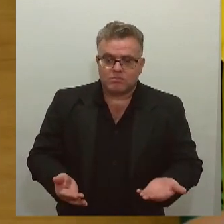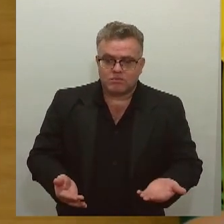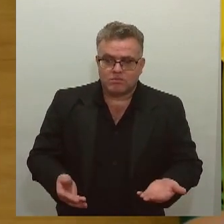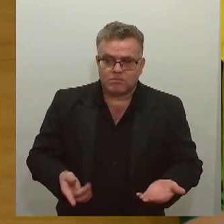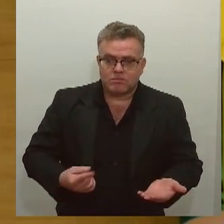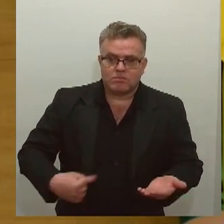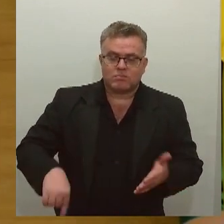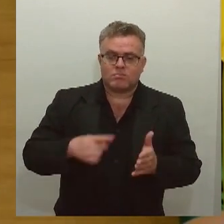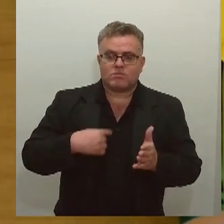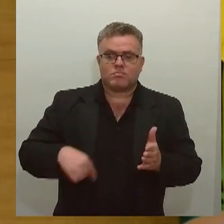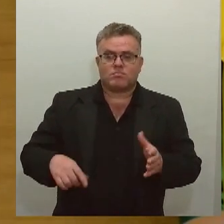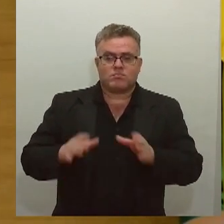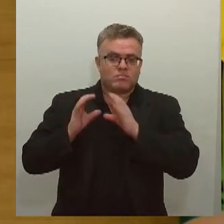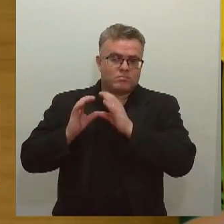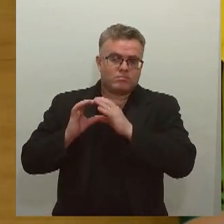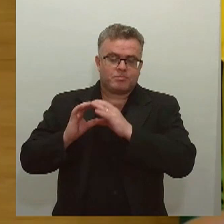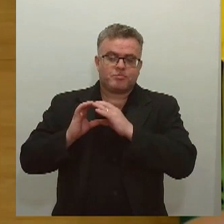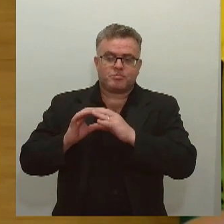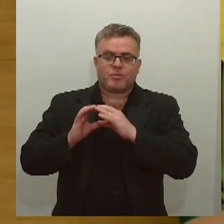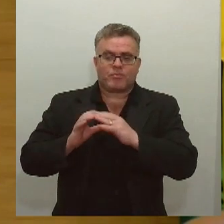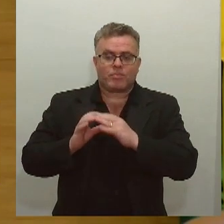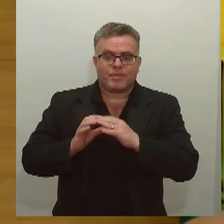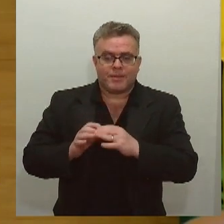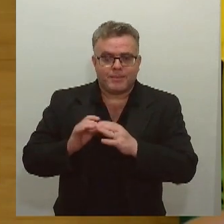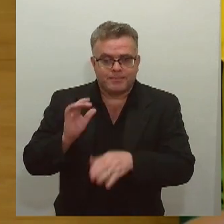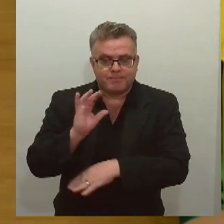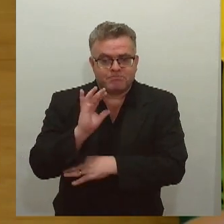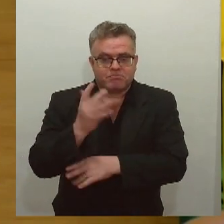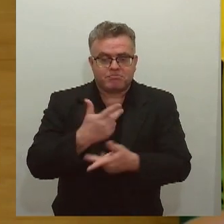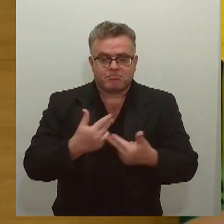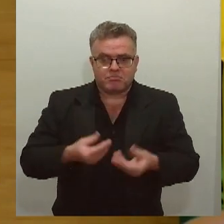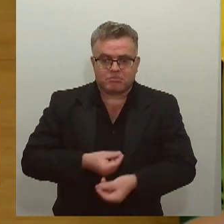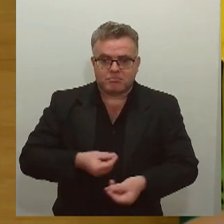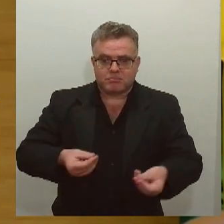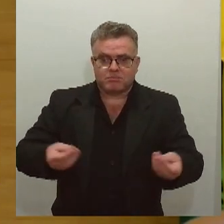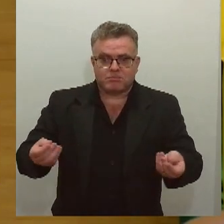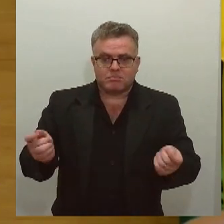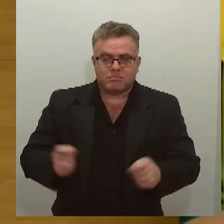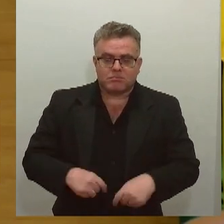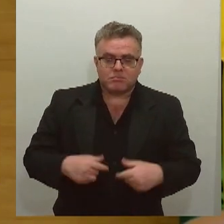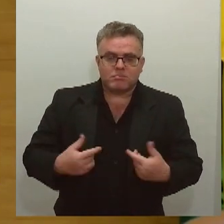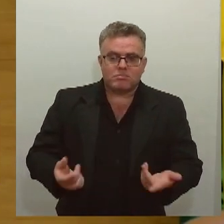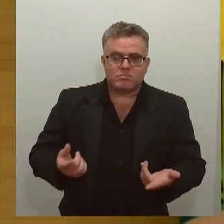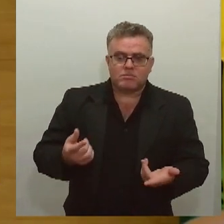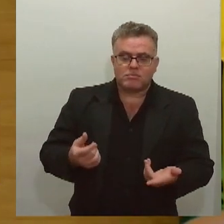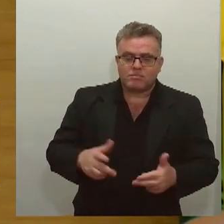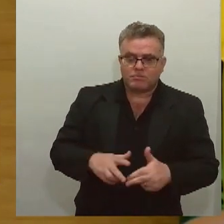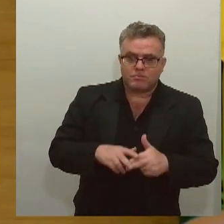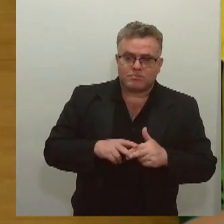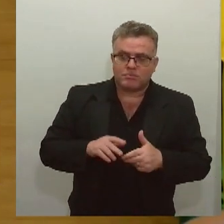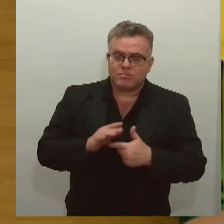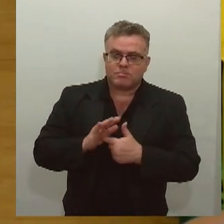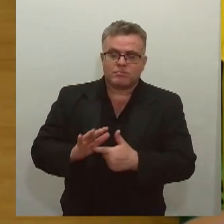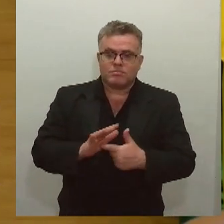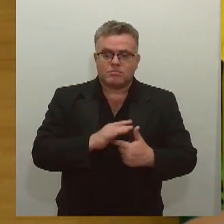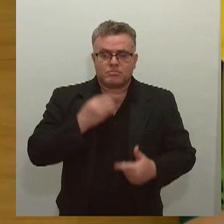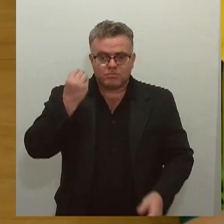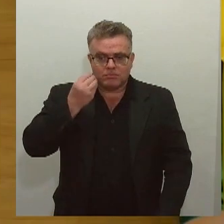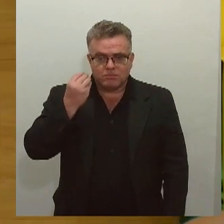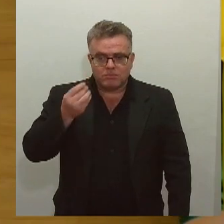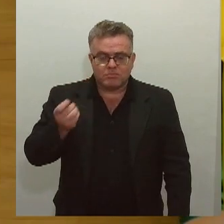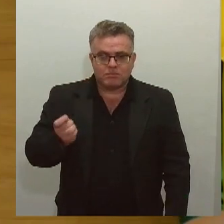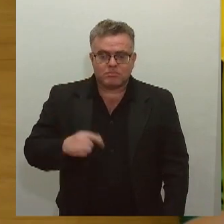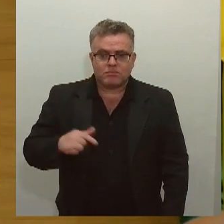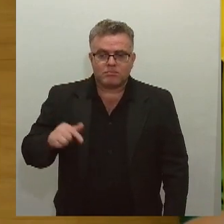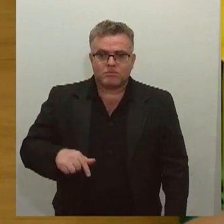para todo o mundo, para todo o Brasil e para todo o mundo. Então eles ficaram super encantados, levaram muitas experiências nossas aqui. E ele